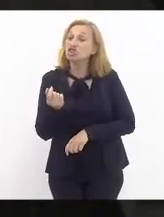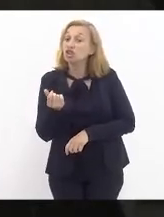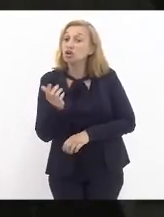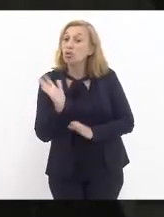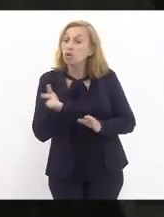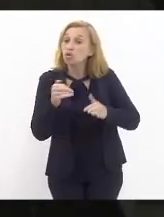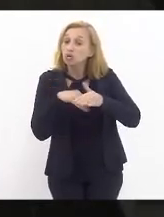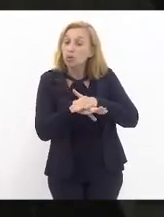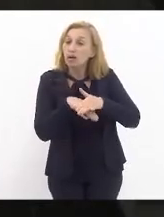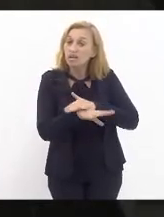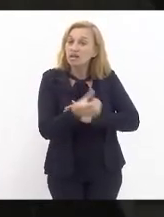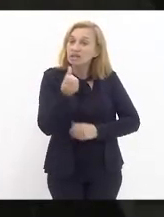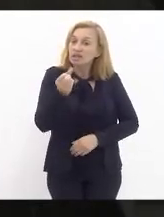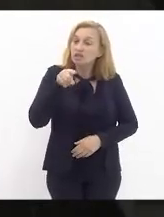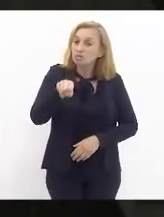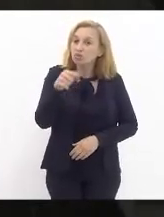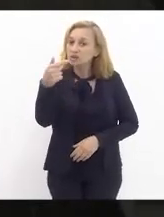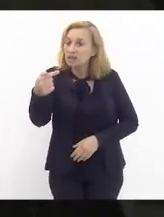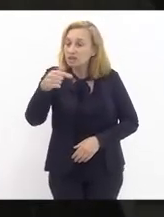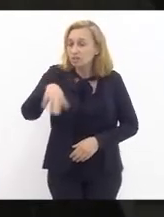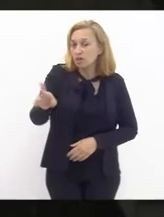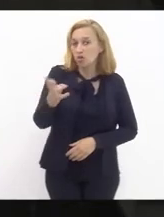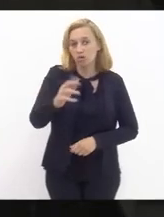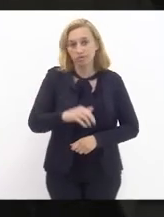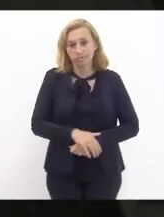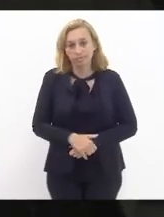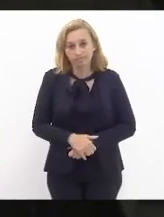6,7 bilhões.